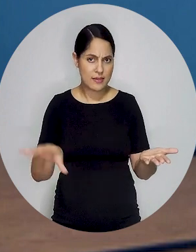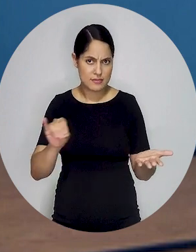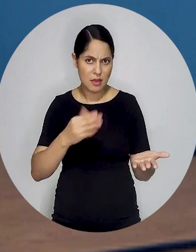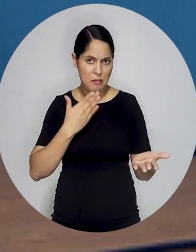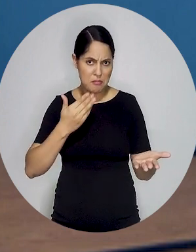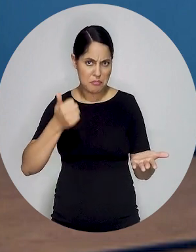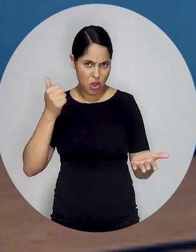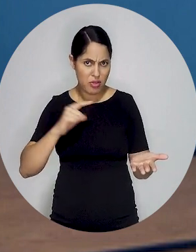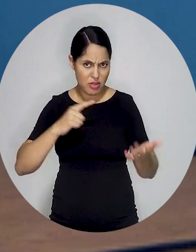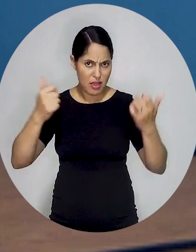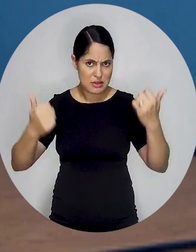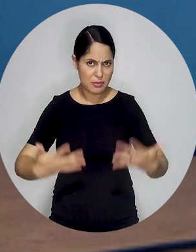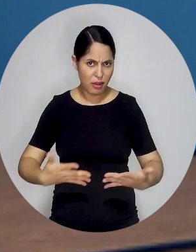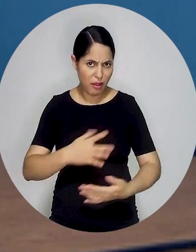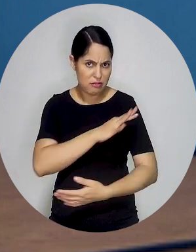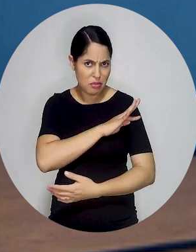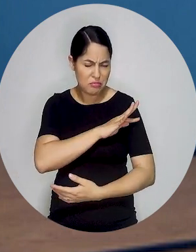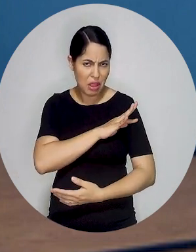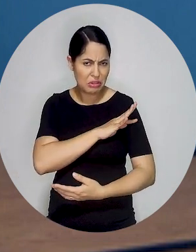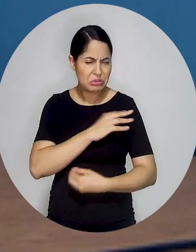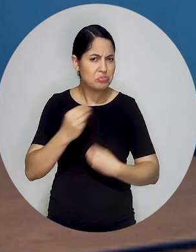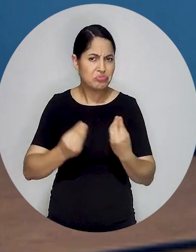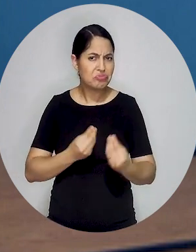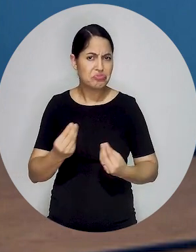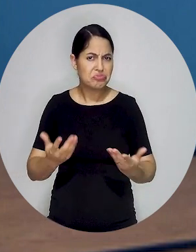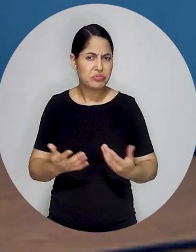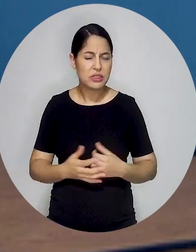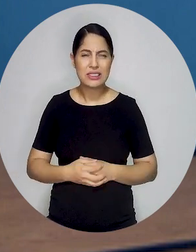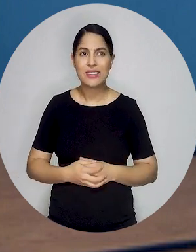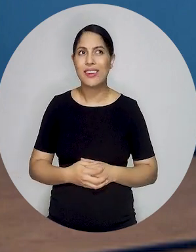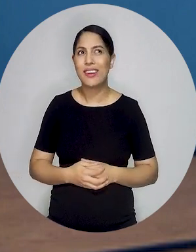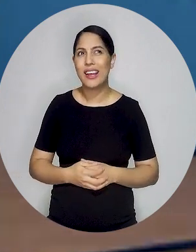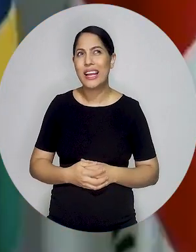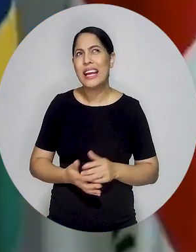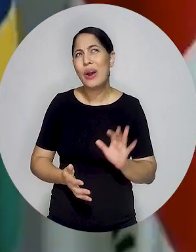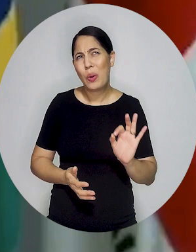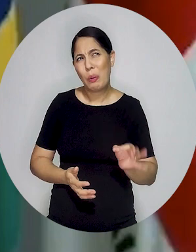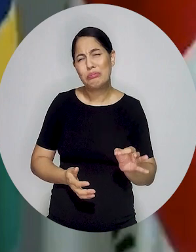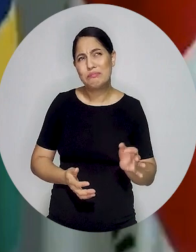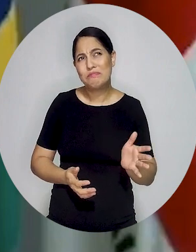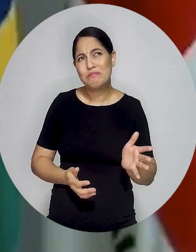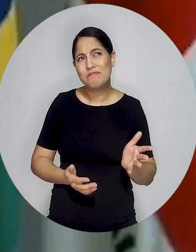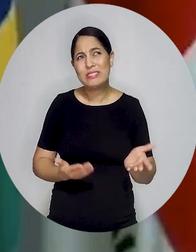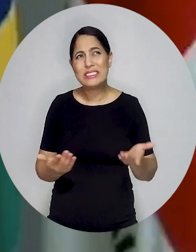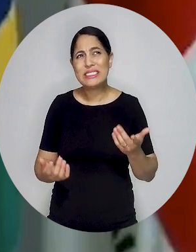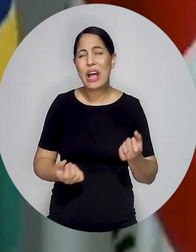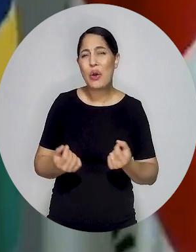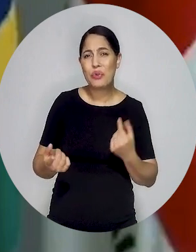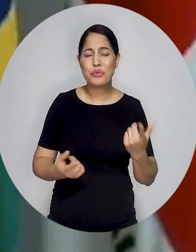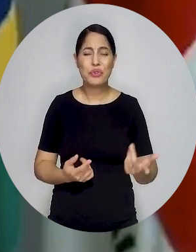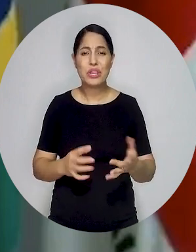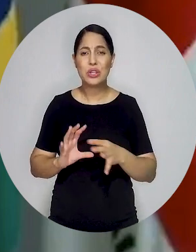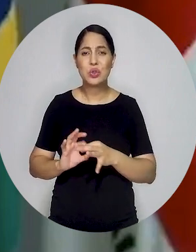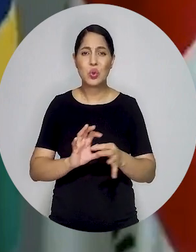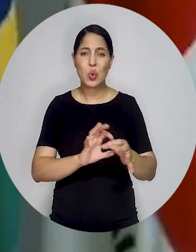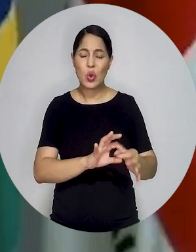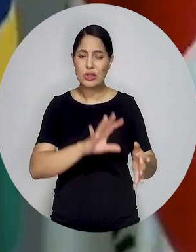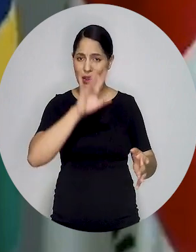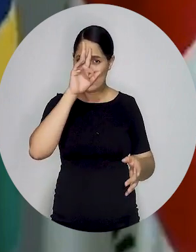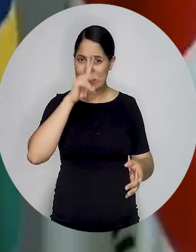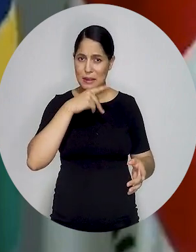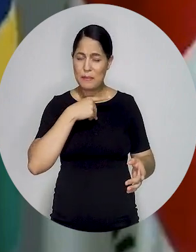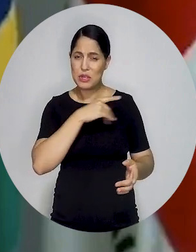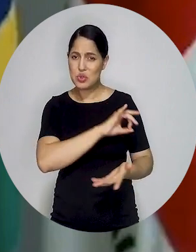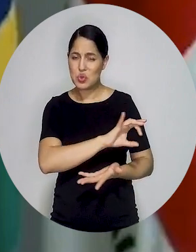explicação técnica para isso? Não, explicação técnica. Talvez por envolver mais uma questão interpessoal,